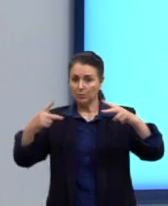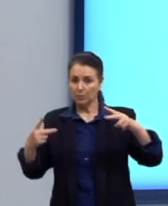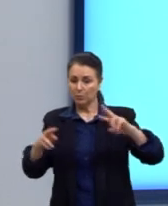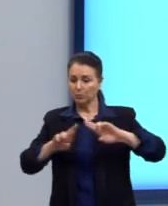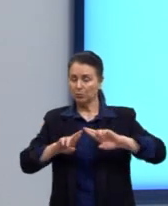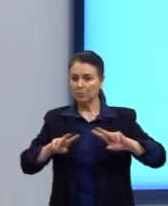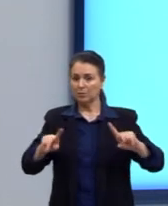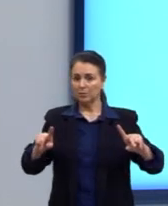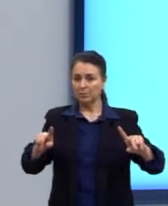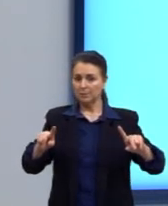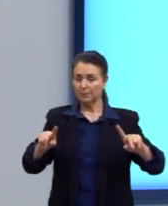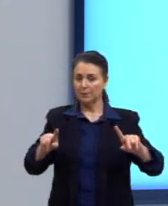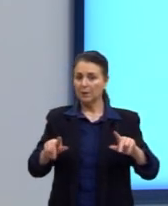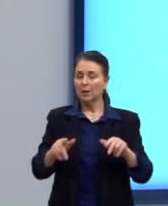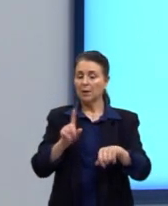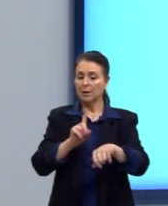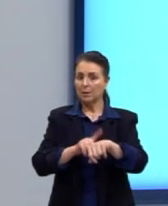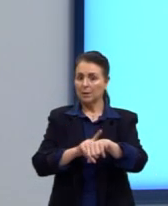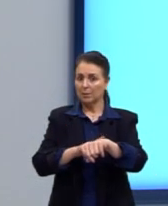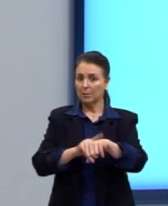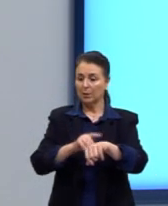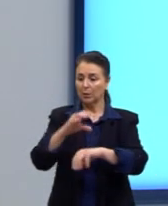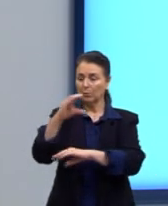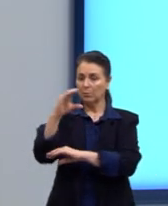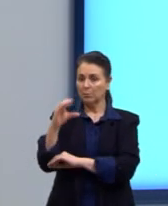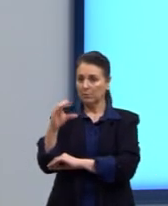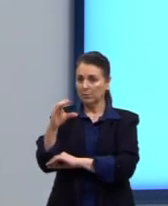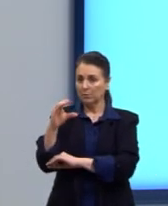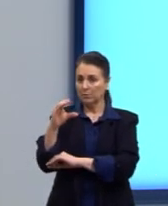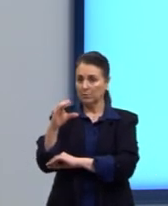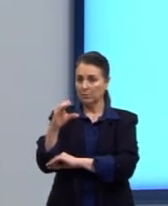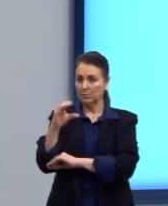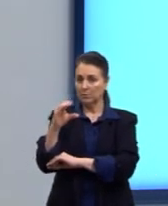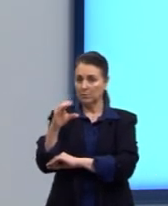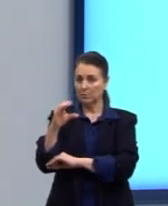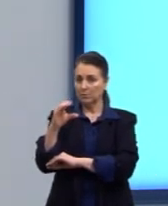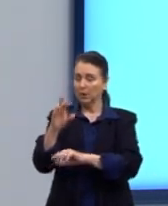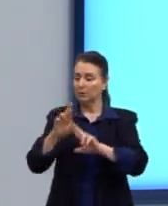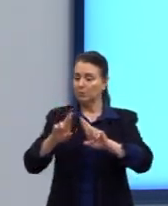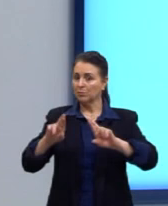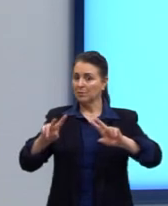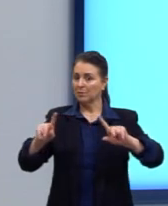distinguem, que é o momento C. Diferenciaram-se.